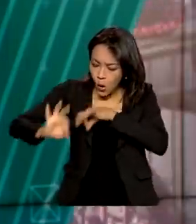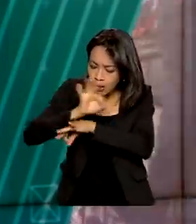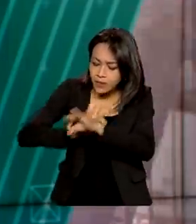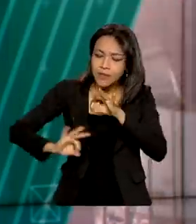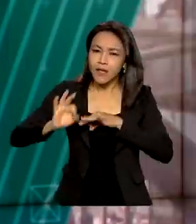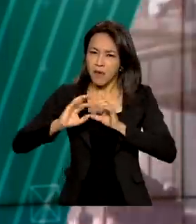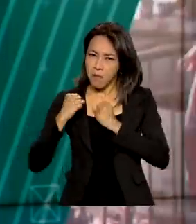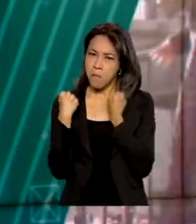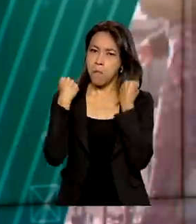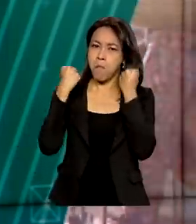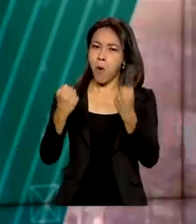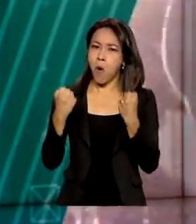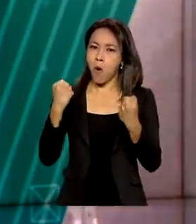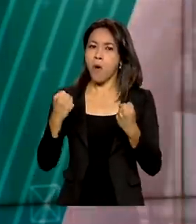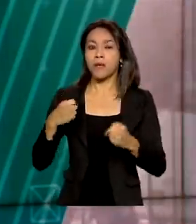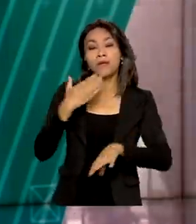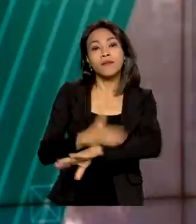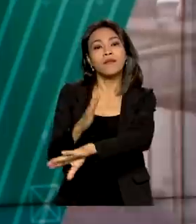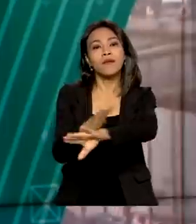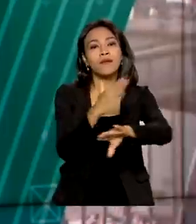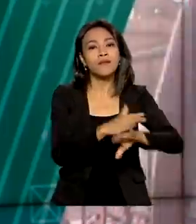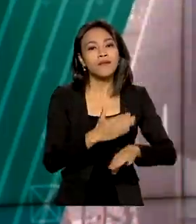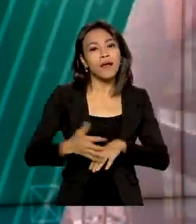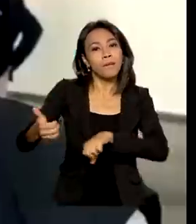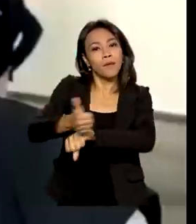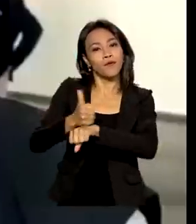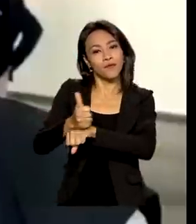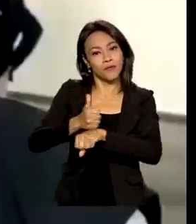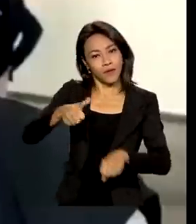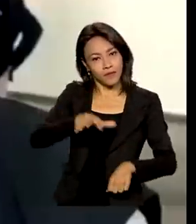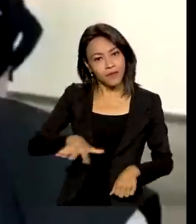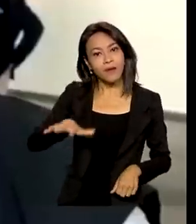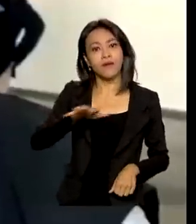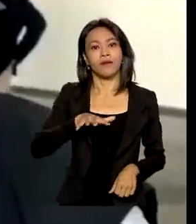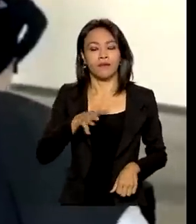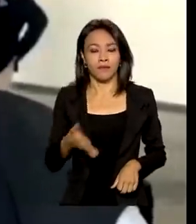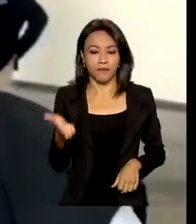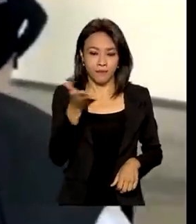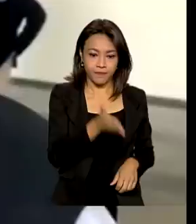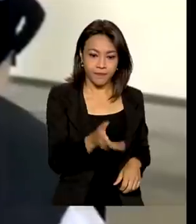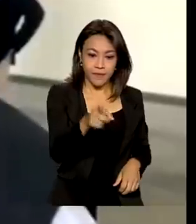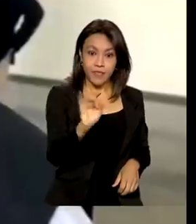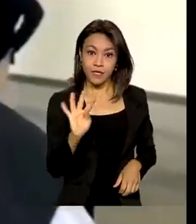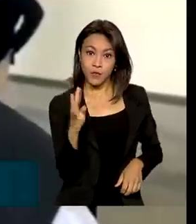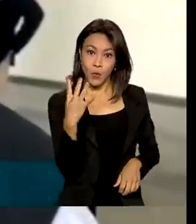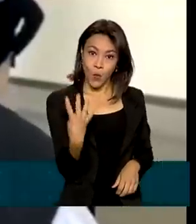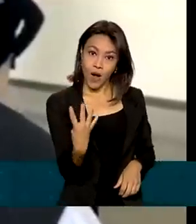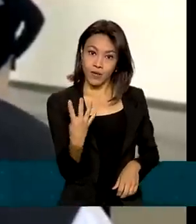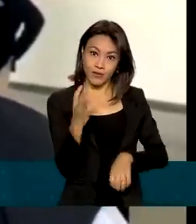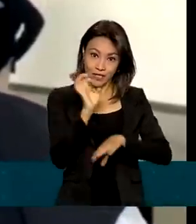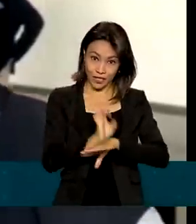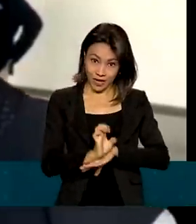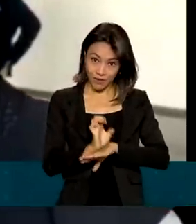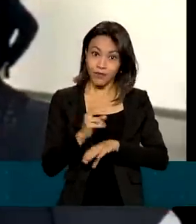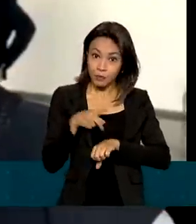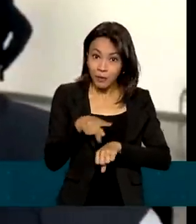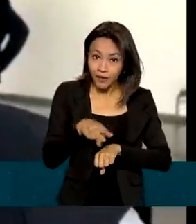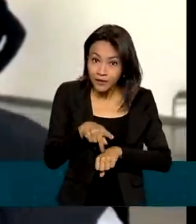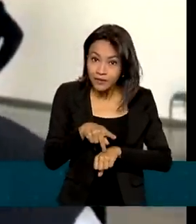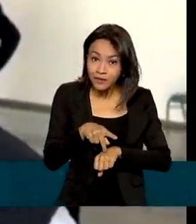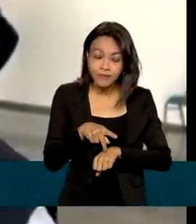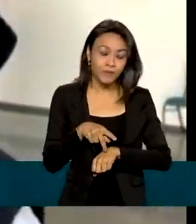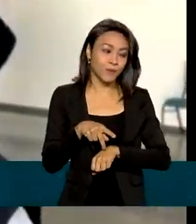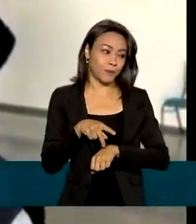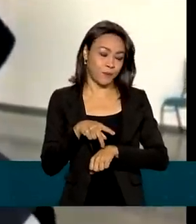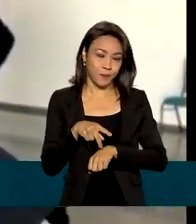e ainda capacitar profissionais do setor. Se esses quatro estados fossem um país, seria